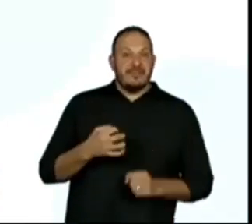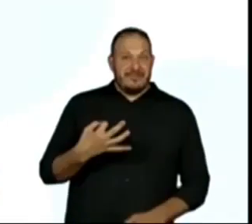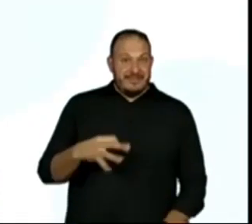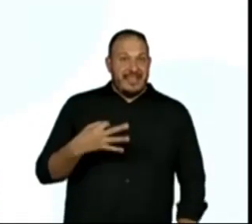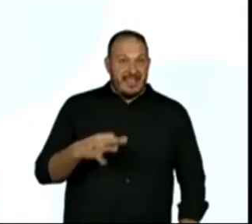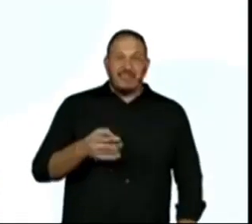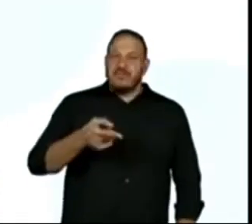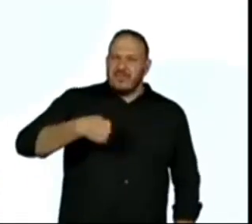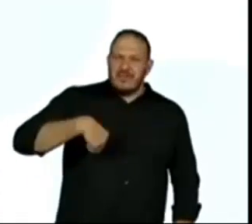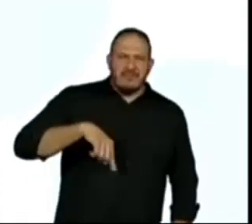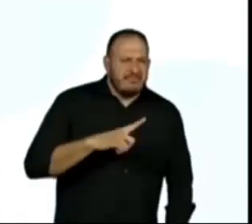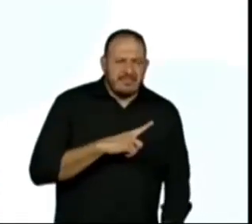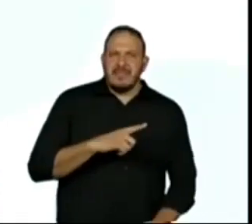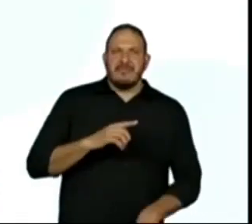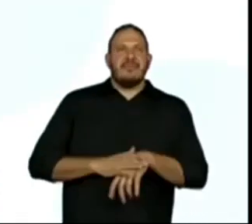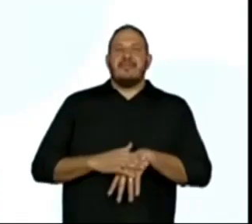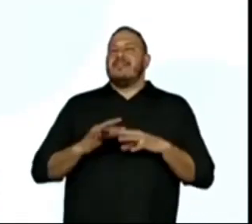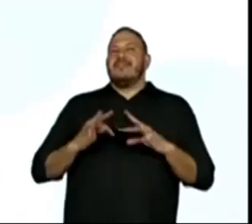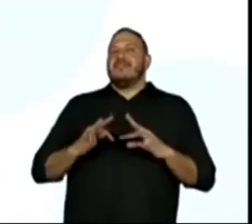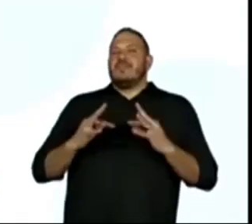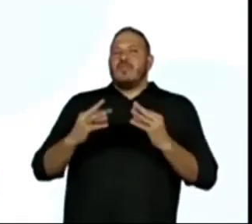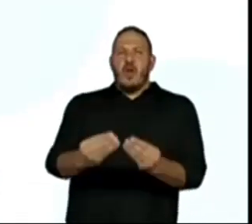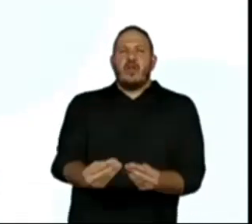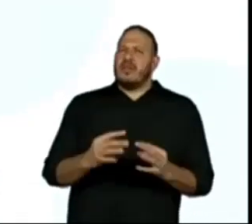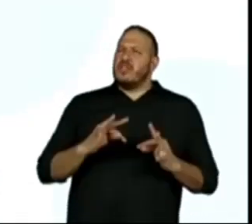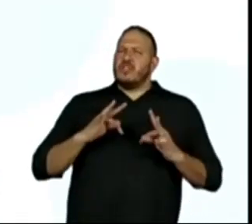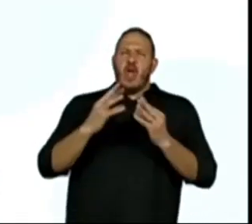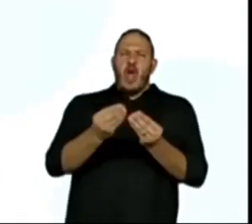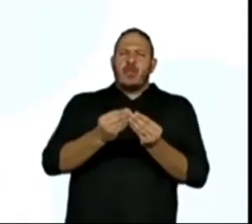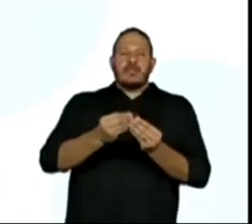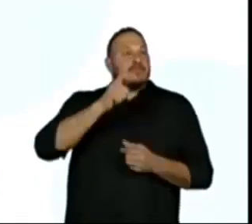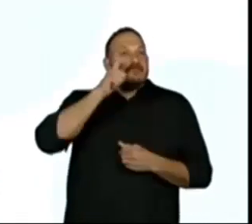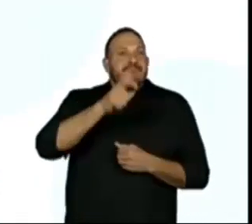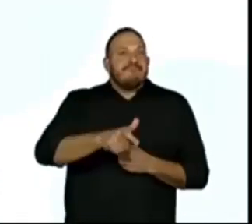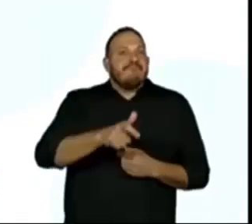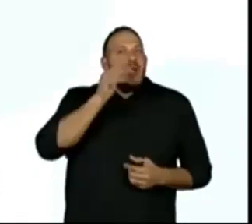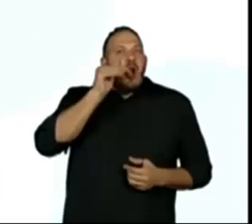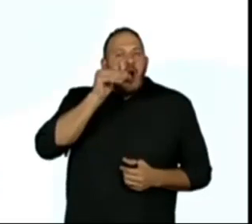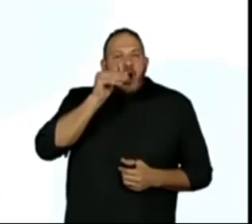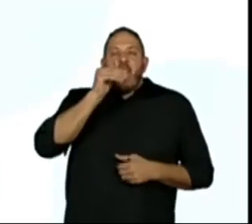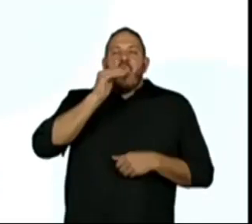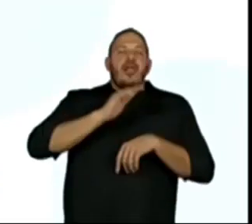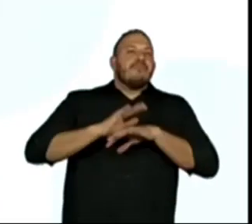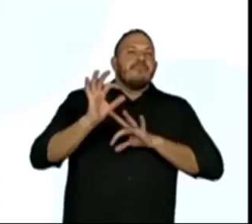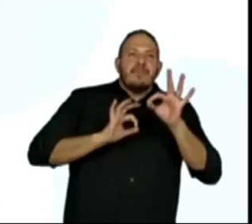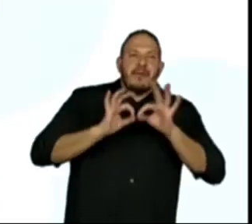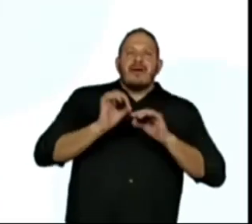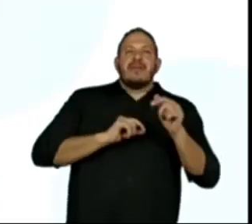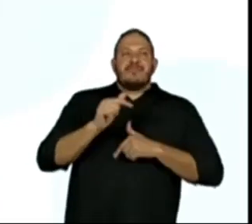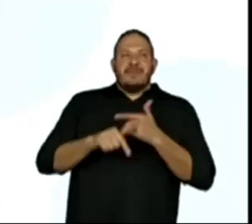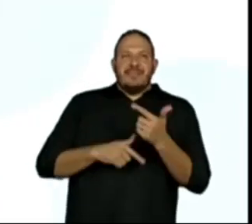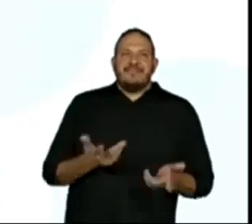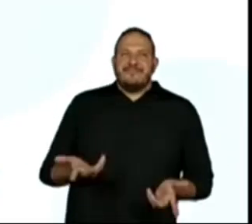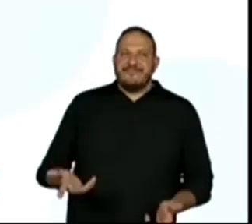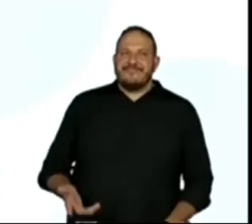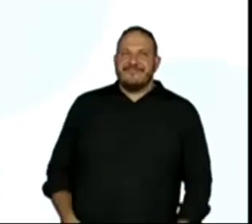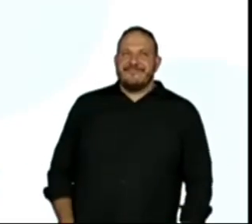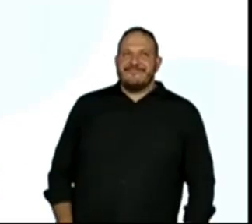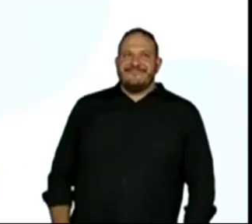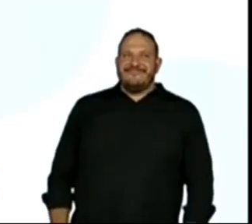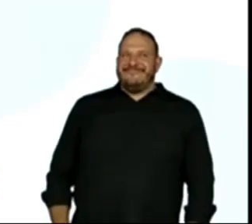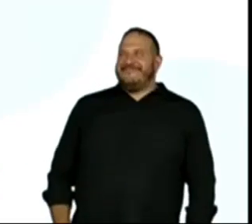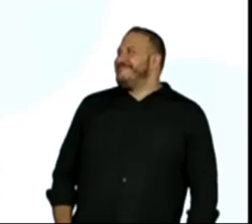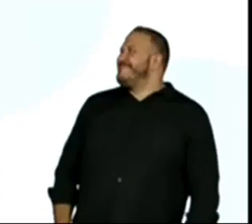Então, gente tem todas... Todas as curiosidades, os textos que foram trabalhados. Olha as joias do Egito. Opa!